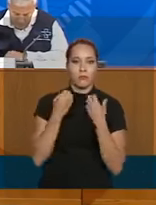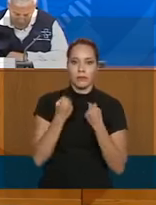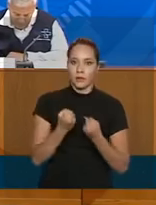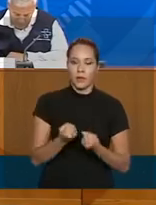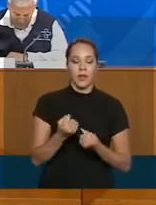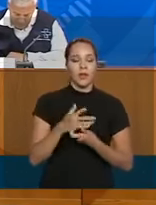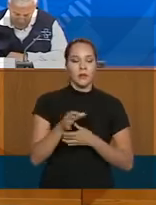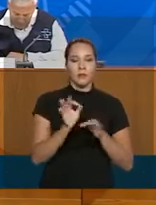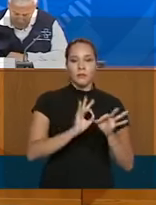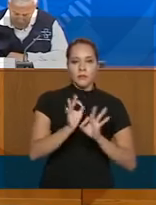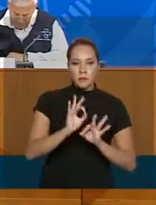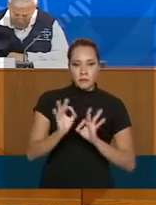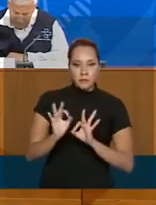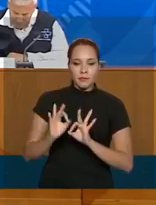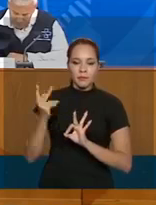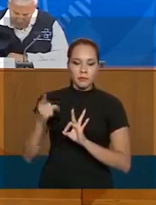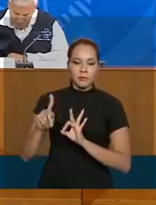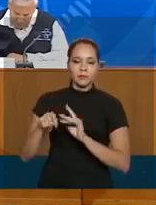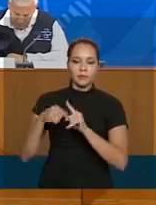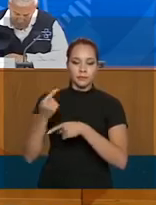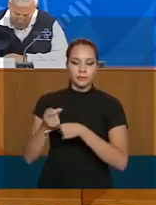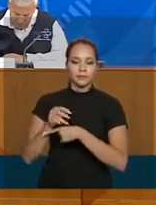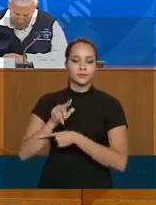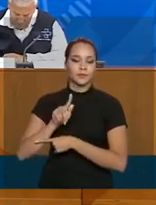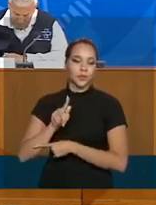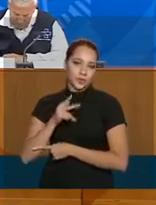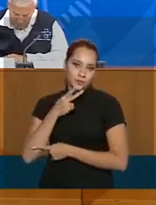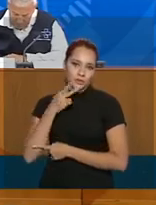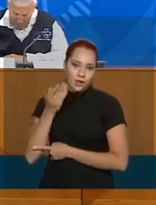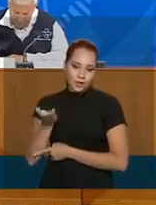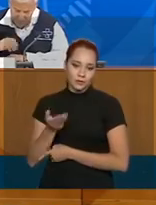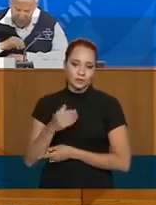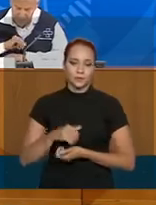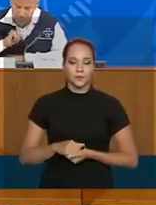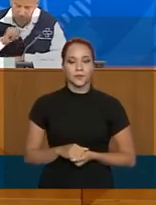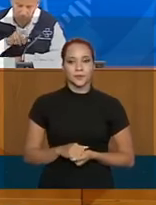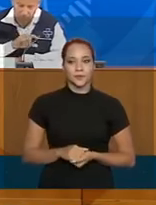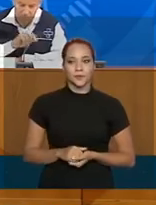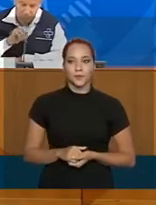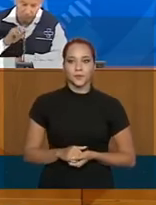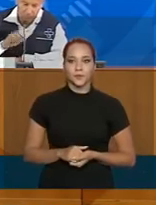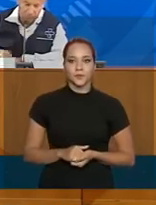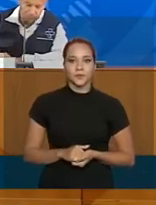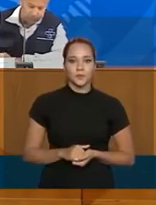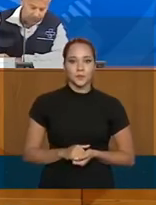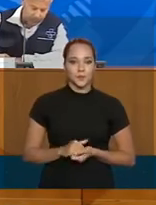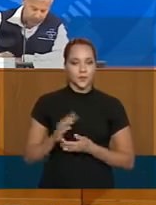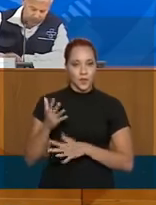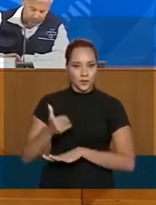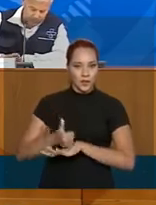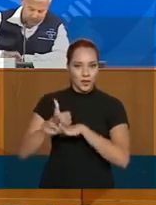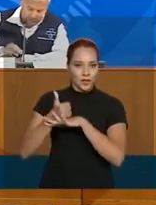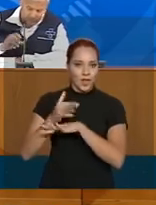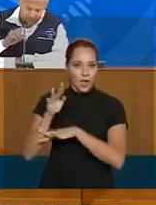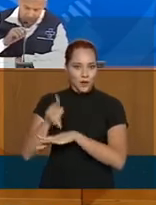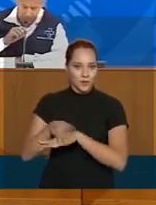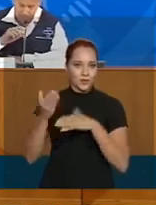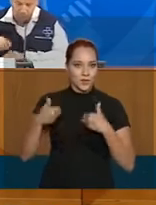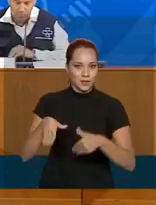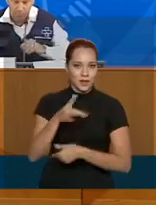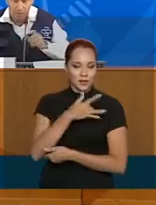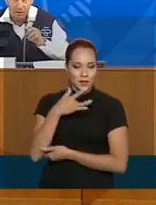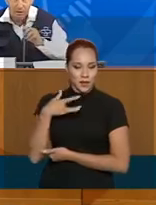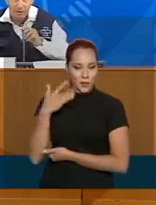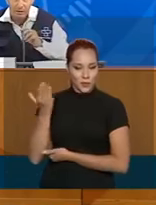eles vão organizando ali, e depois do Gabardo a gente passa para o Wanderson. Gabardo, secretário executivo do Ministério da